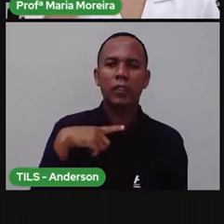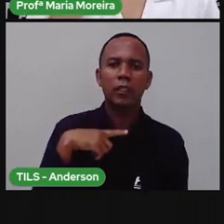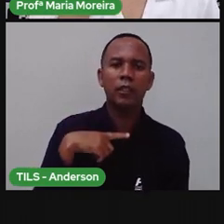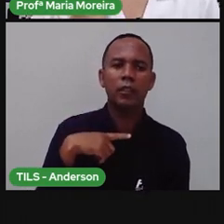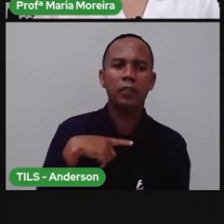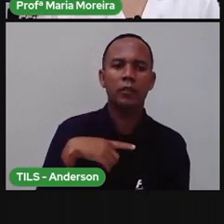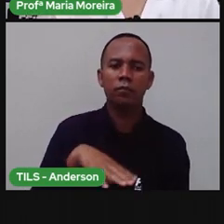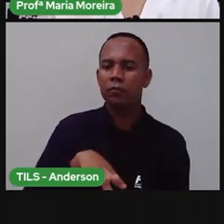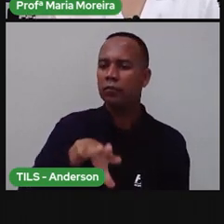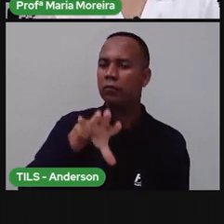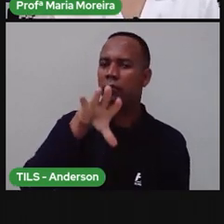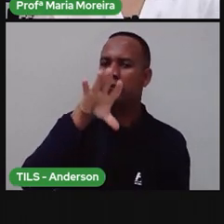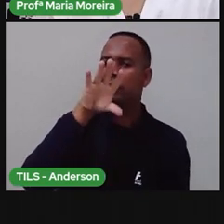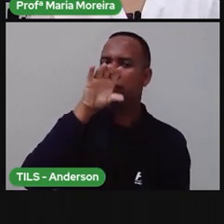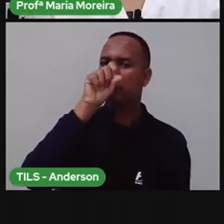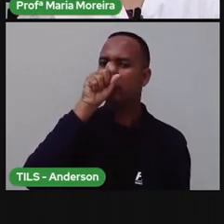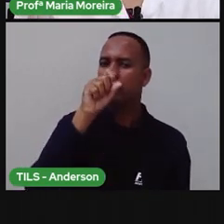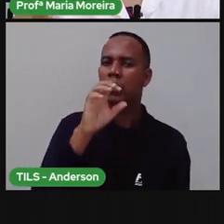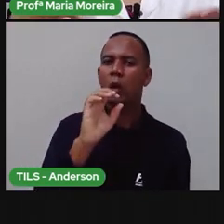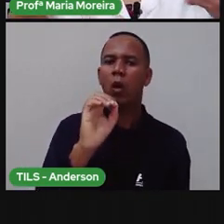põe para dentro o oxigênio, ó,